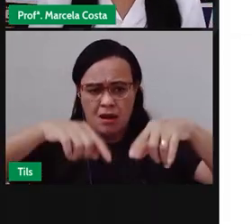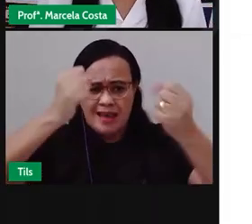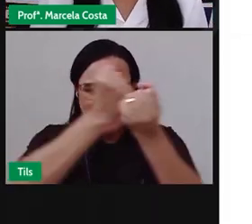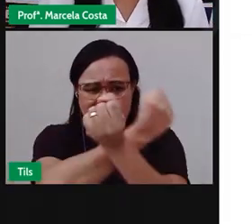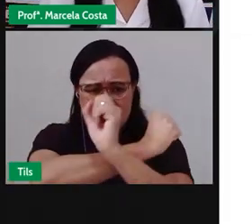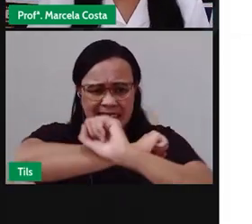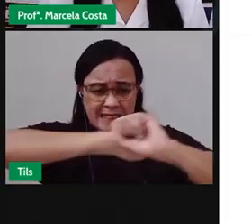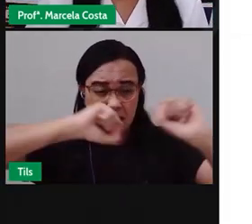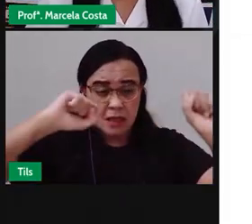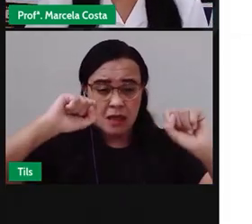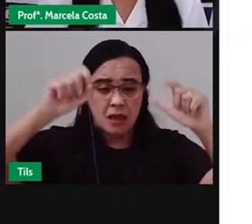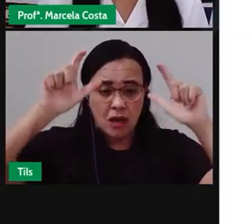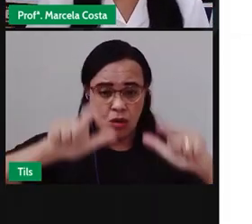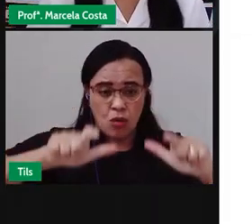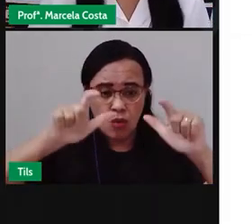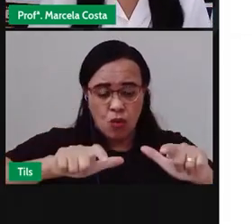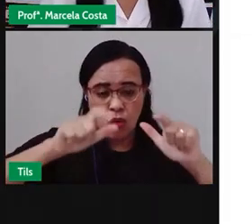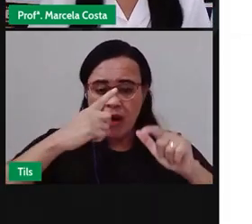fazer a coleta do lixo?